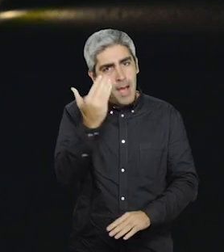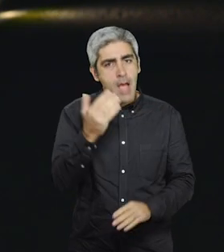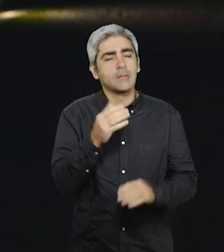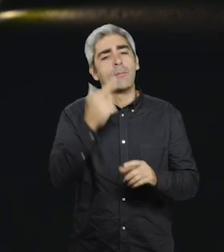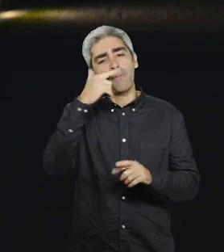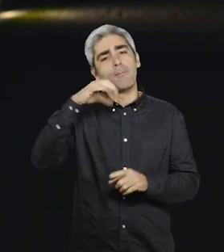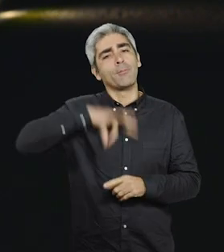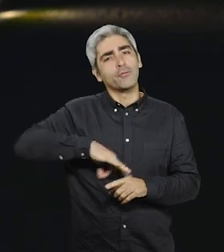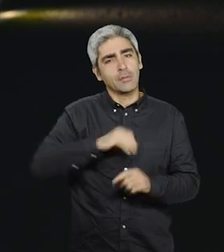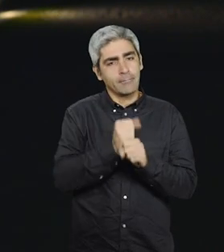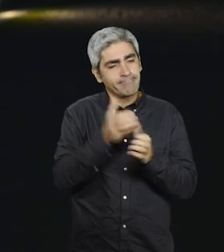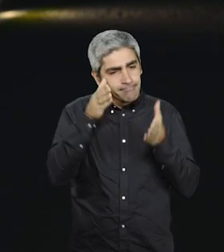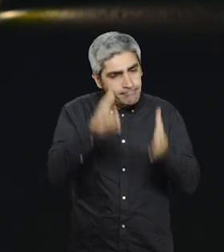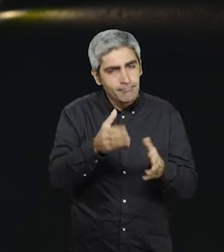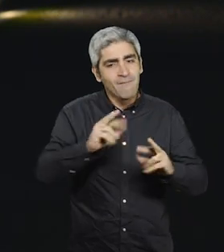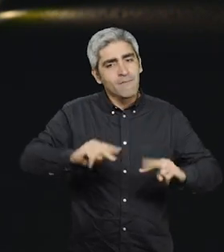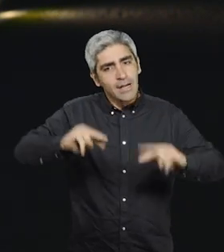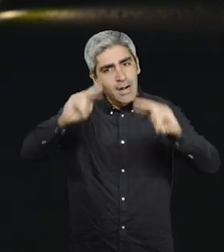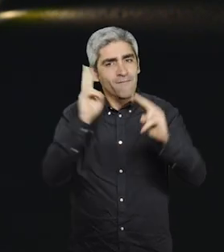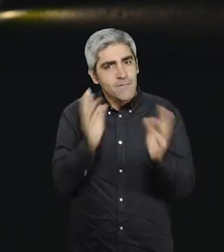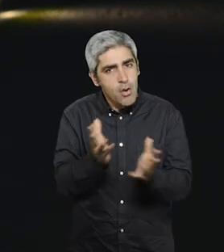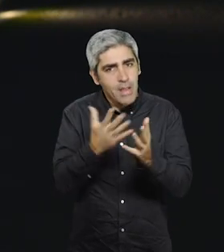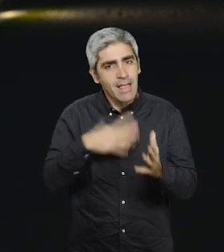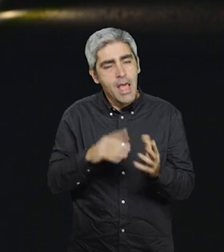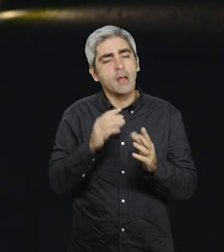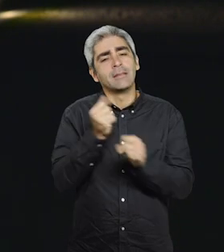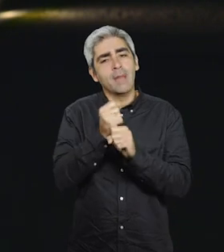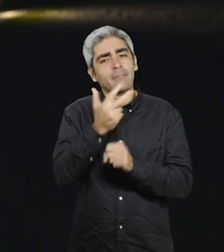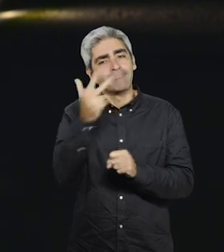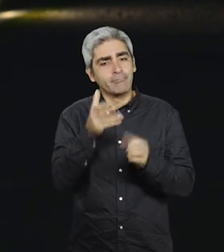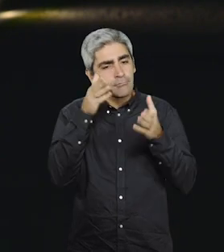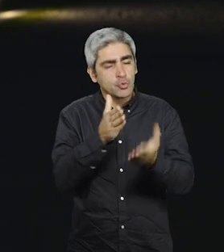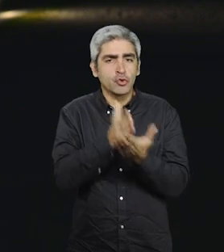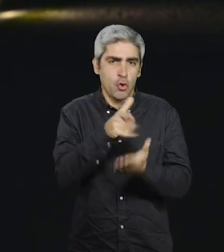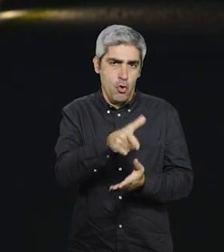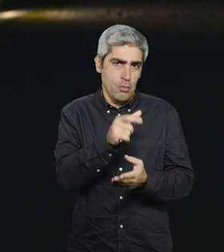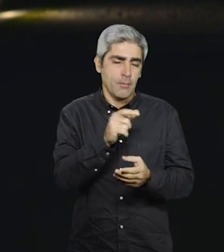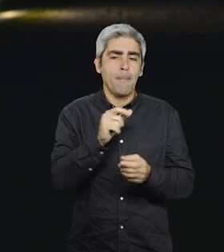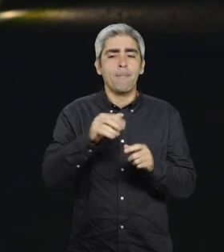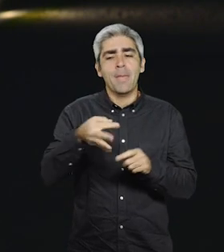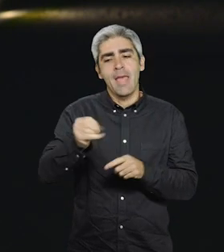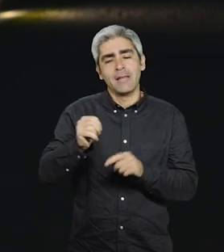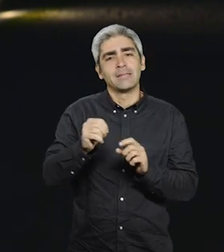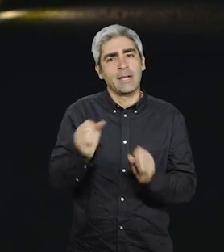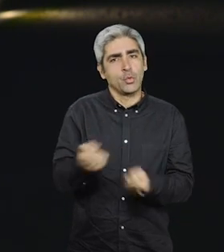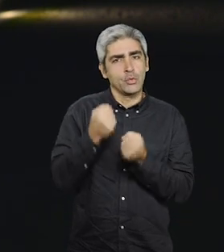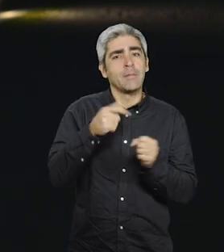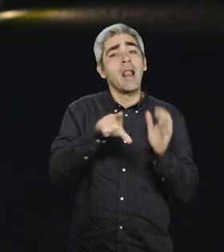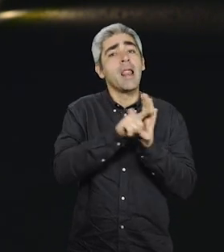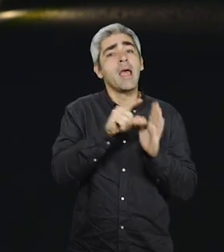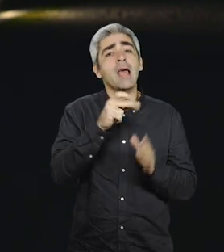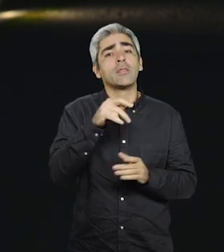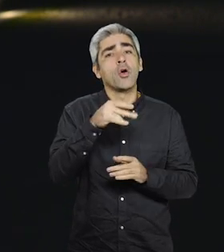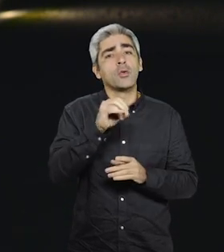dedicados, de carreiras valorizadas. É por isso que queremos a exclusividade que o Partido Socialista tem recusado, mas que estava na lei de António